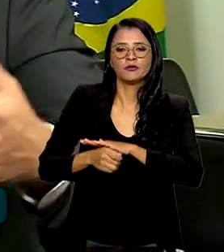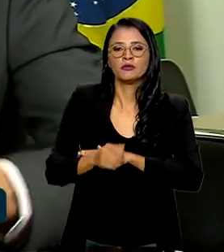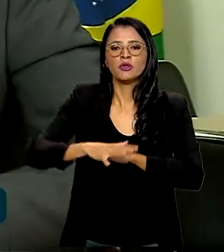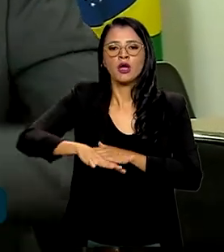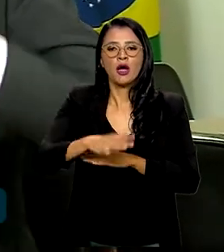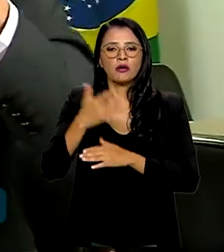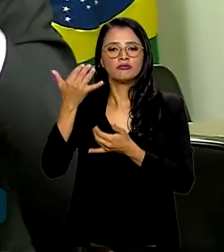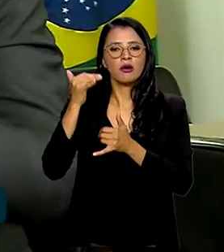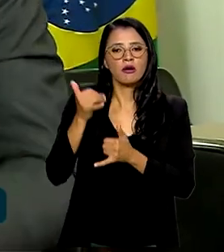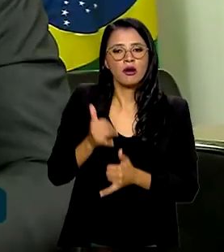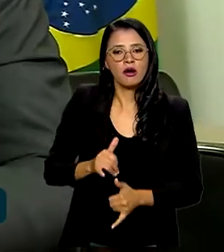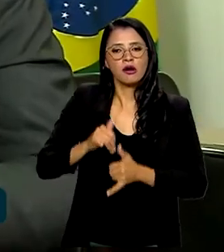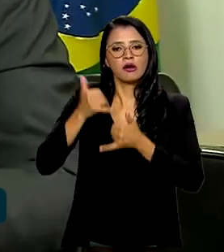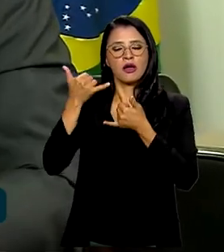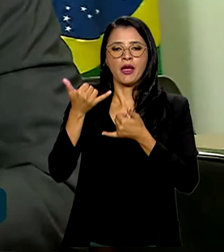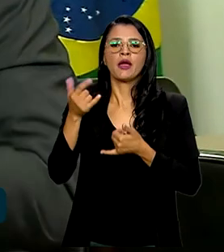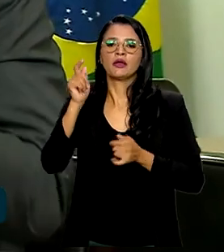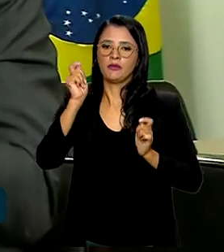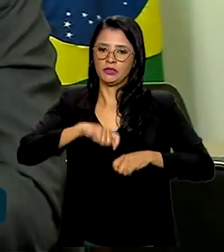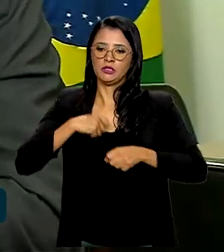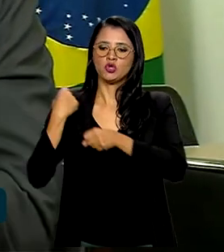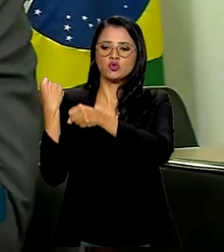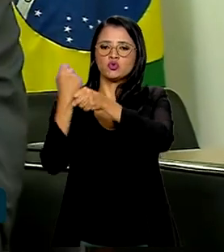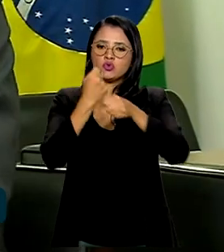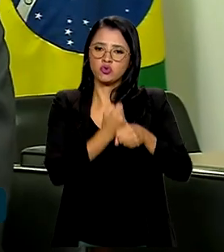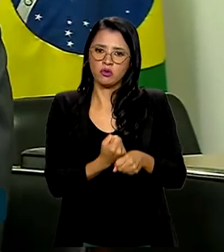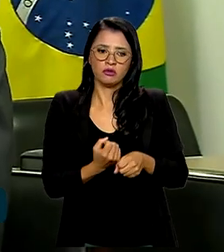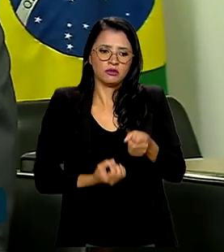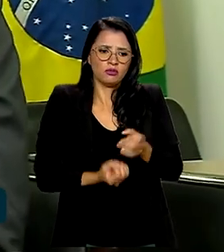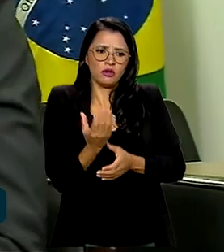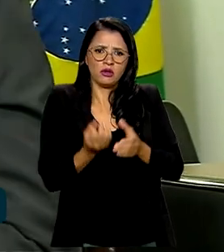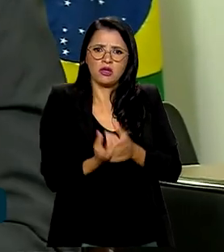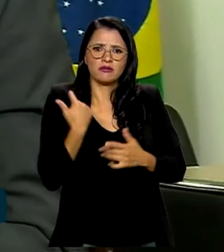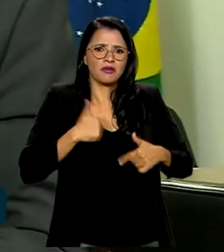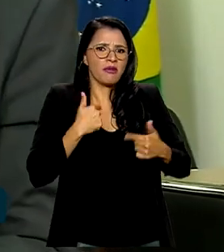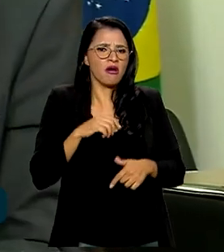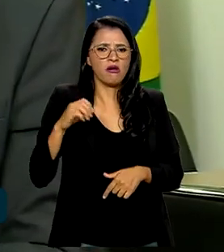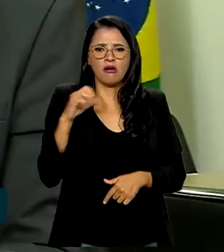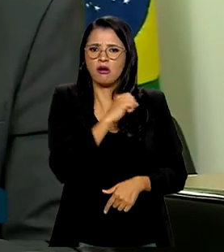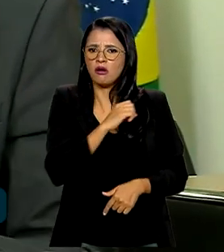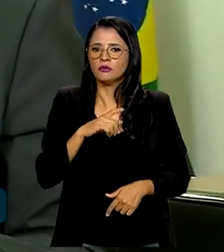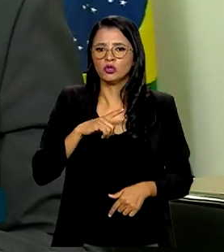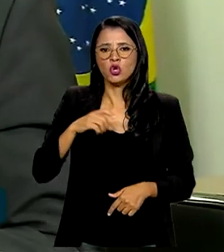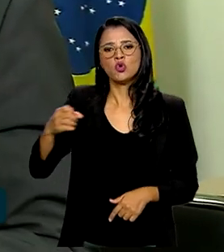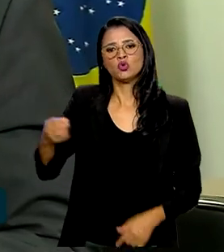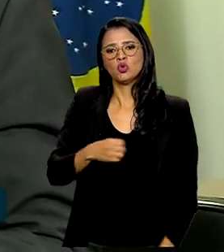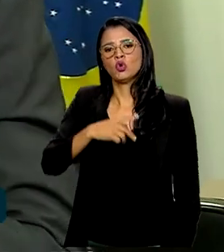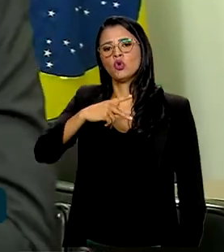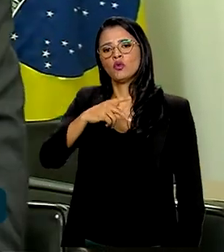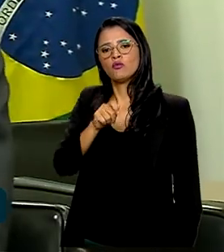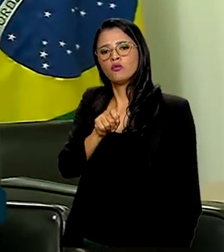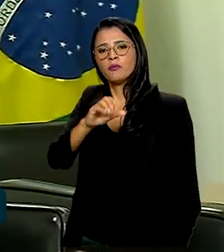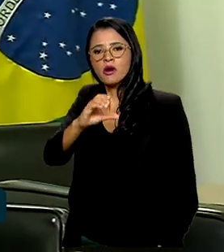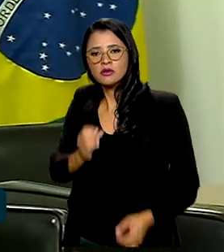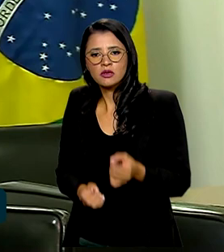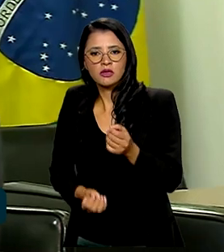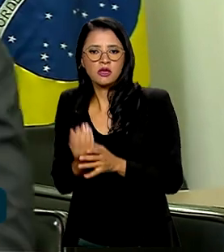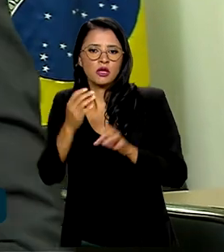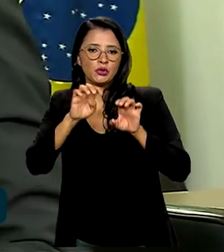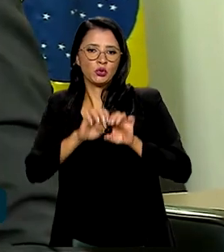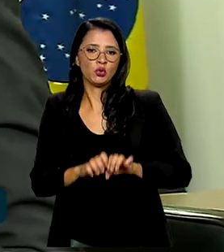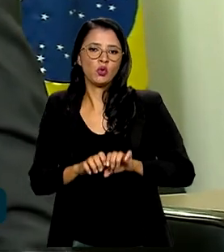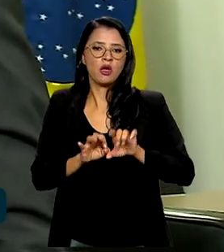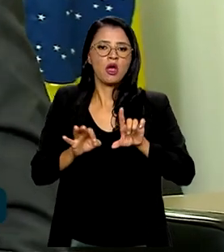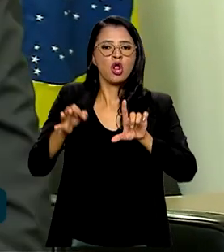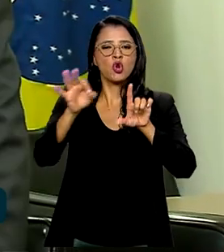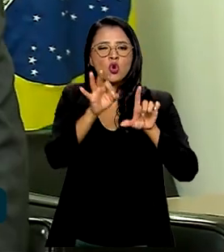energia que envolve construção, isso gera emprego de forma muito rápida. O novo PAC cria estrutura logística para o